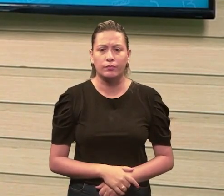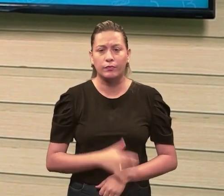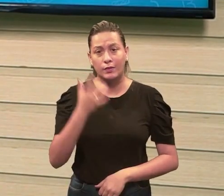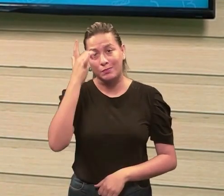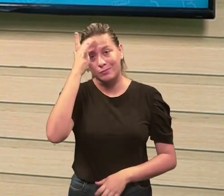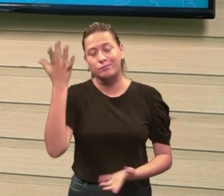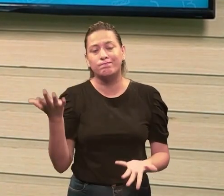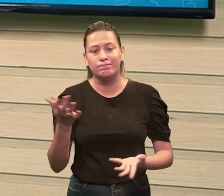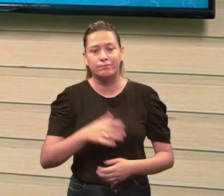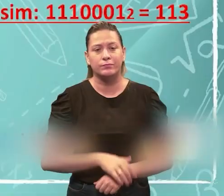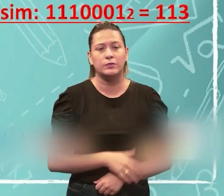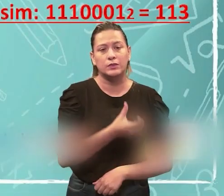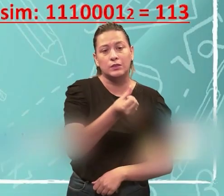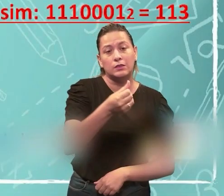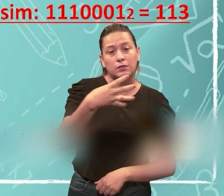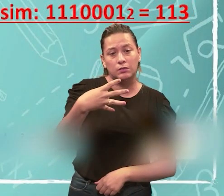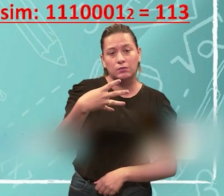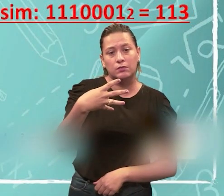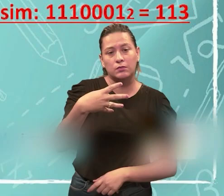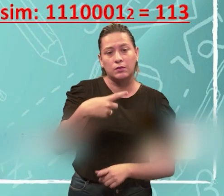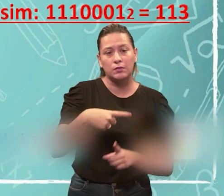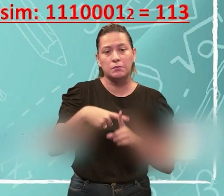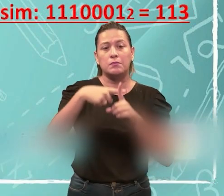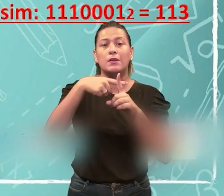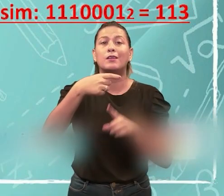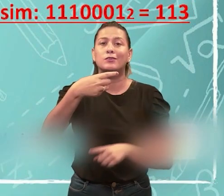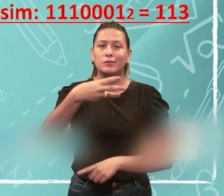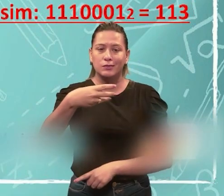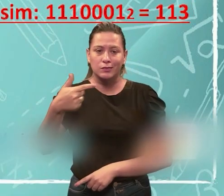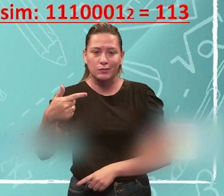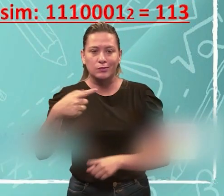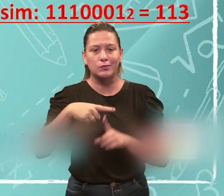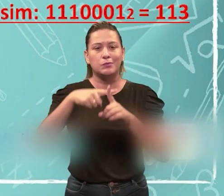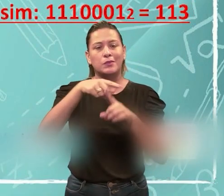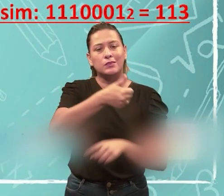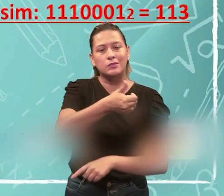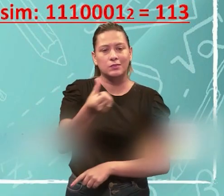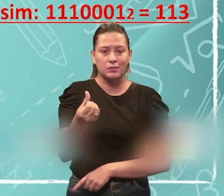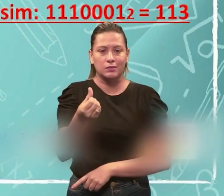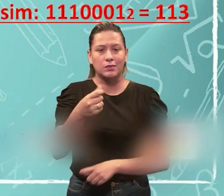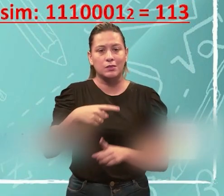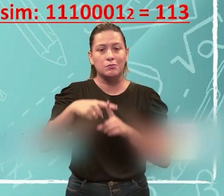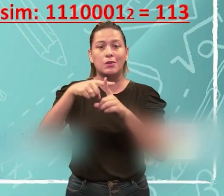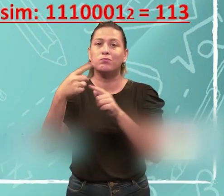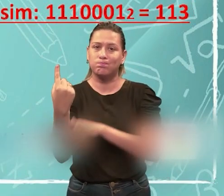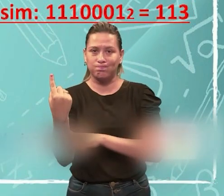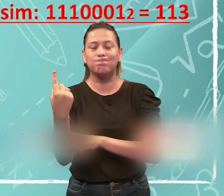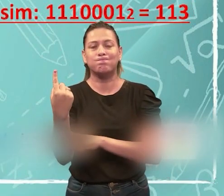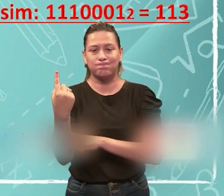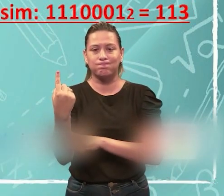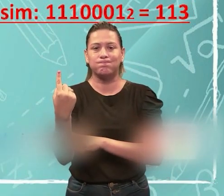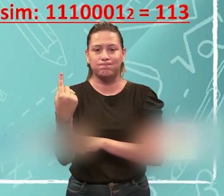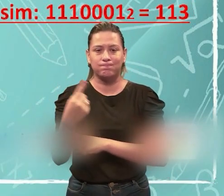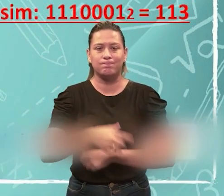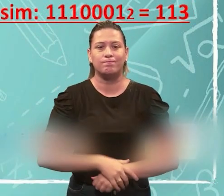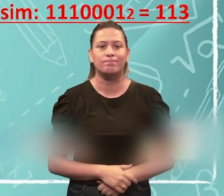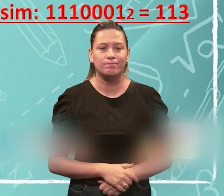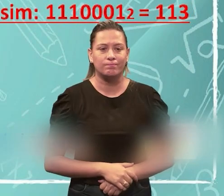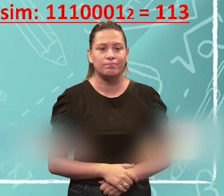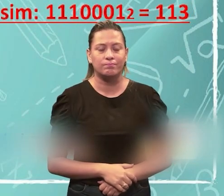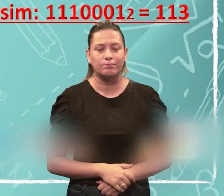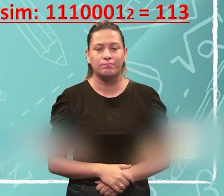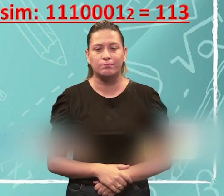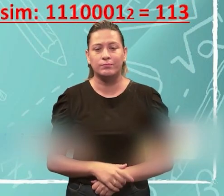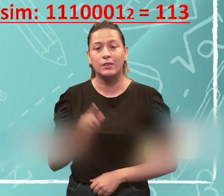tá? Então, aqui é mais fácil ainda. Então, 64, soma com 32, soma com 16, soma com 1. Então,